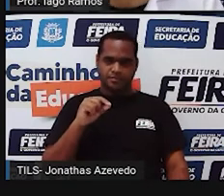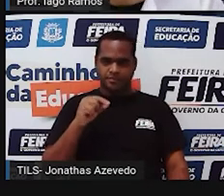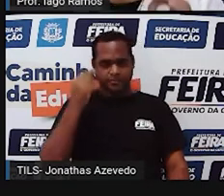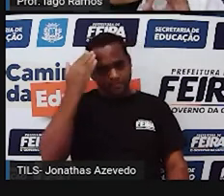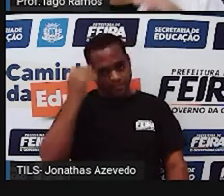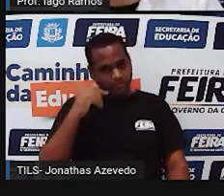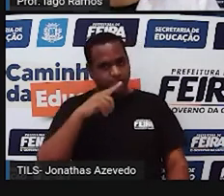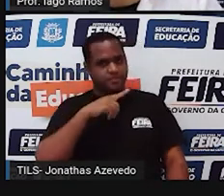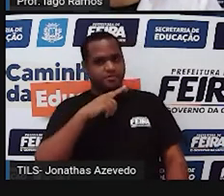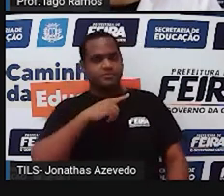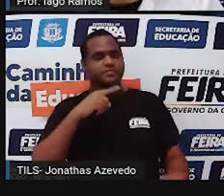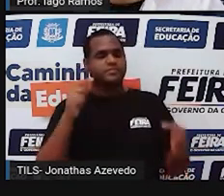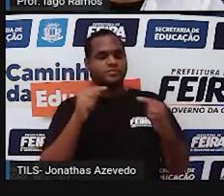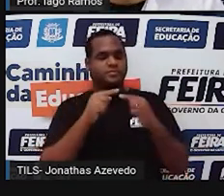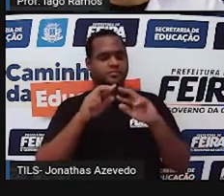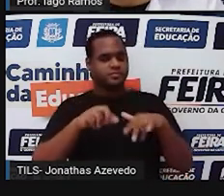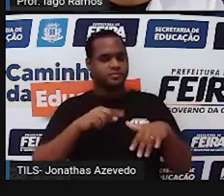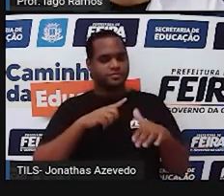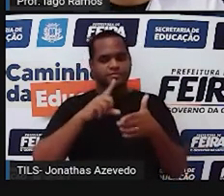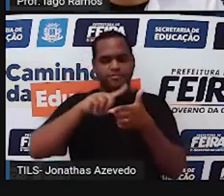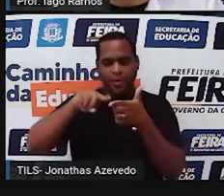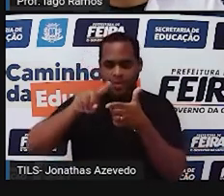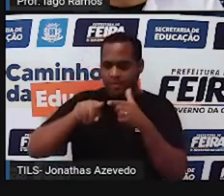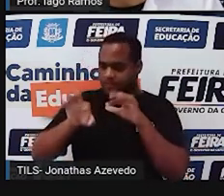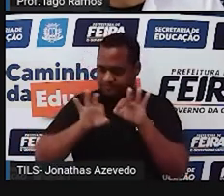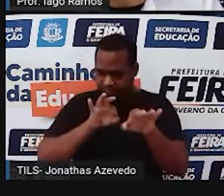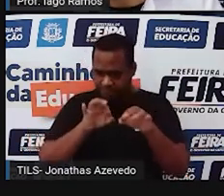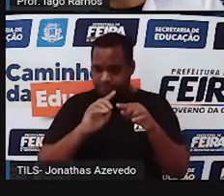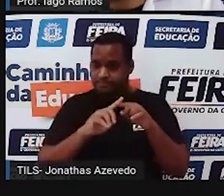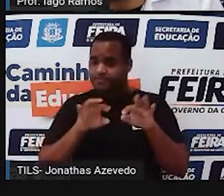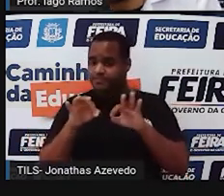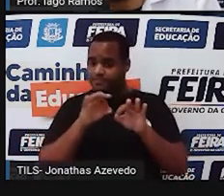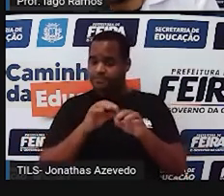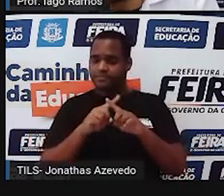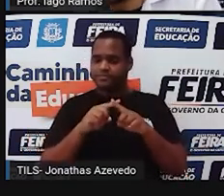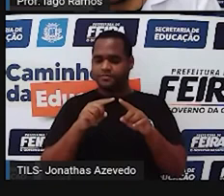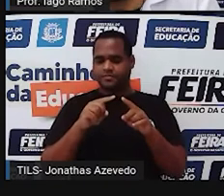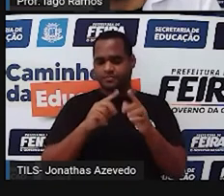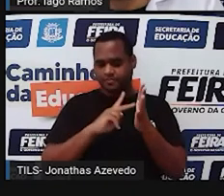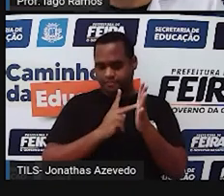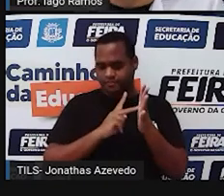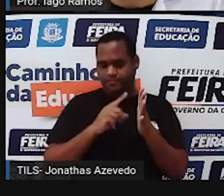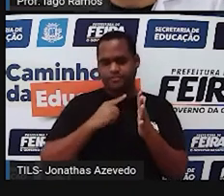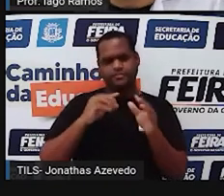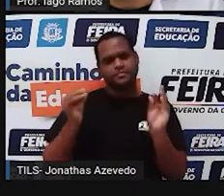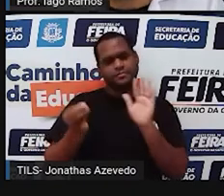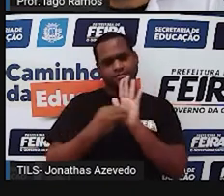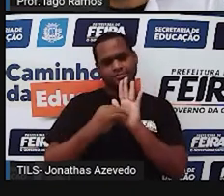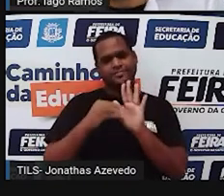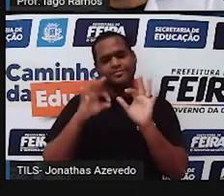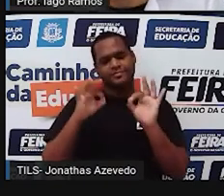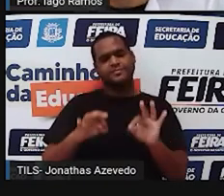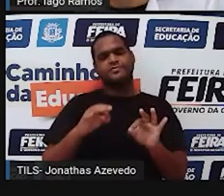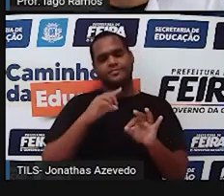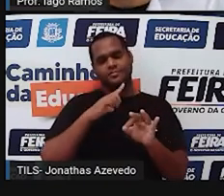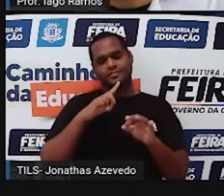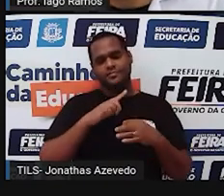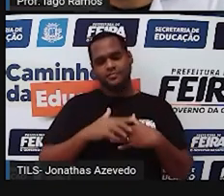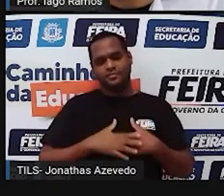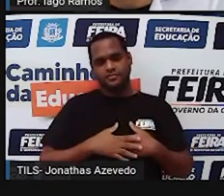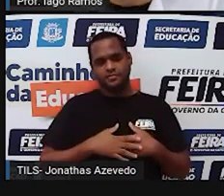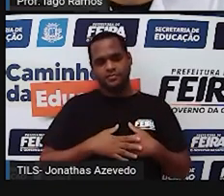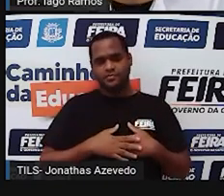modelo para resolver esse problema o modelo geométrico construiu um ângulo e aquele ângulo ali eu estou colocando a medida é um ângulo de